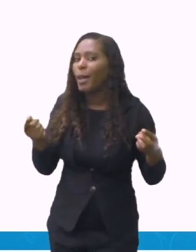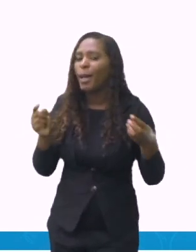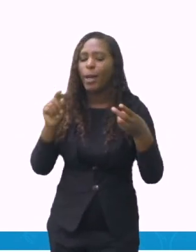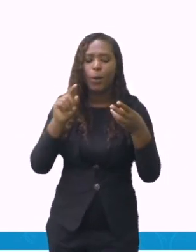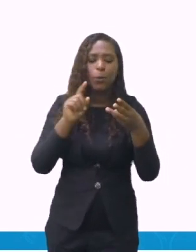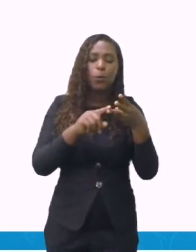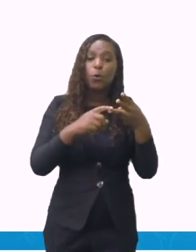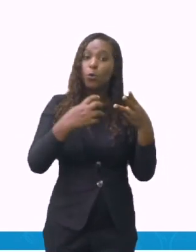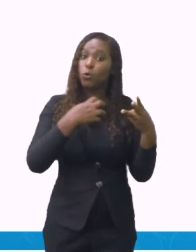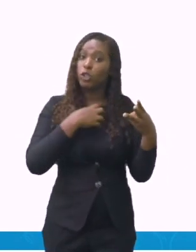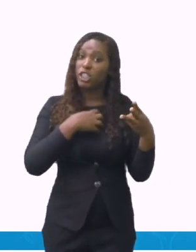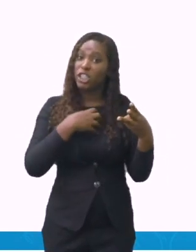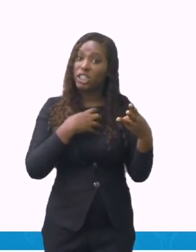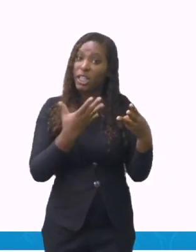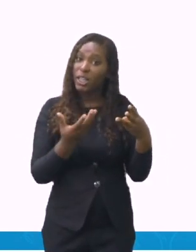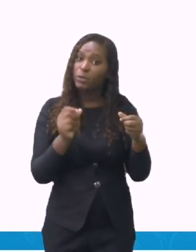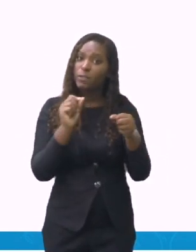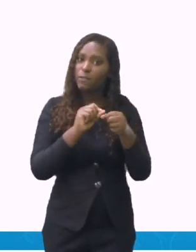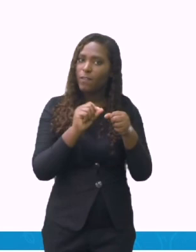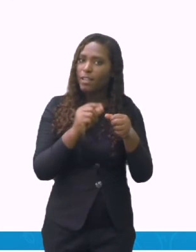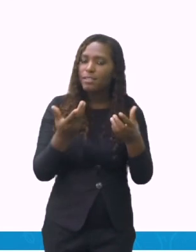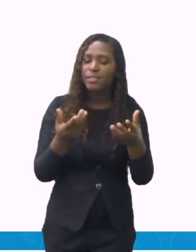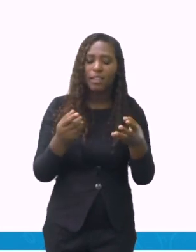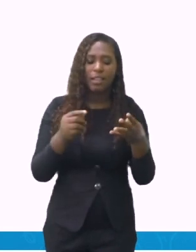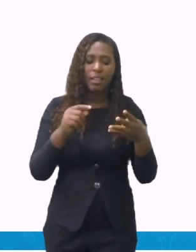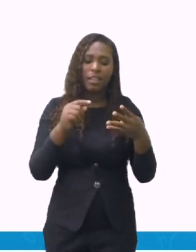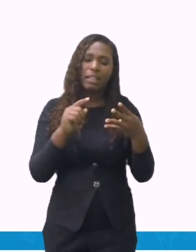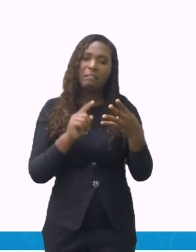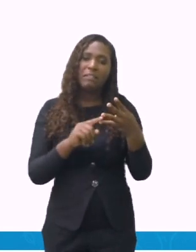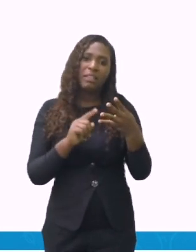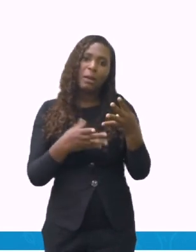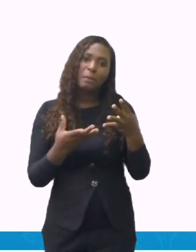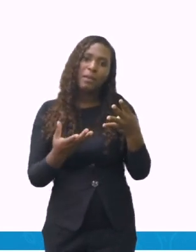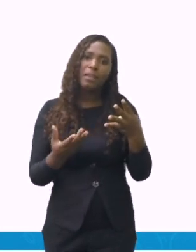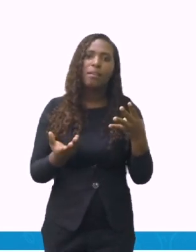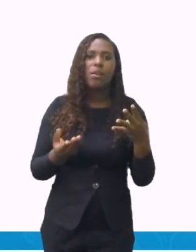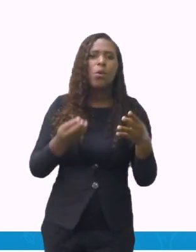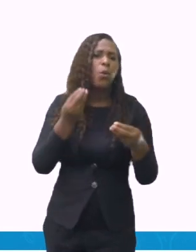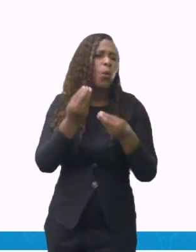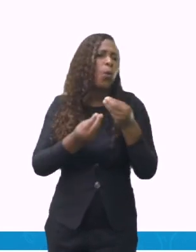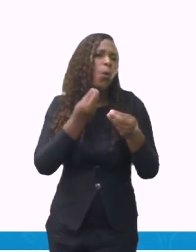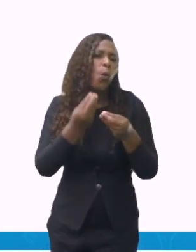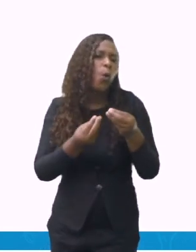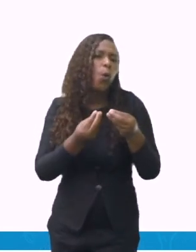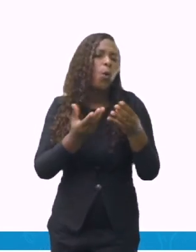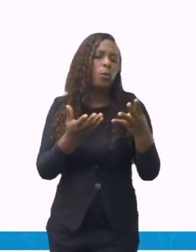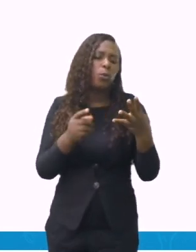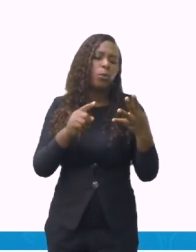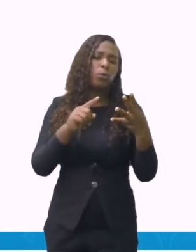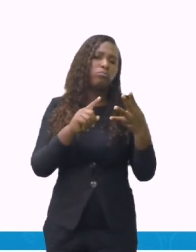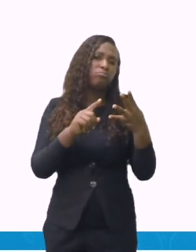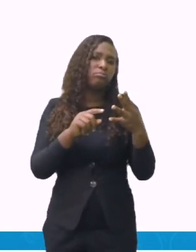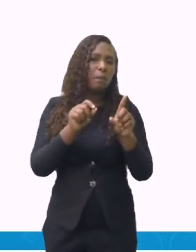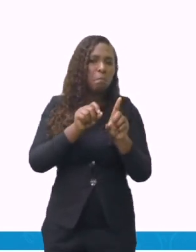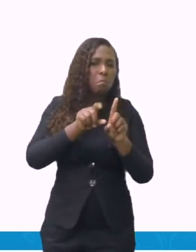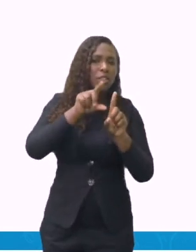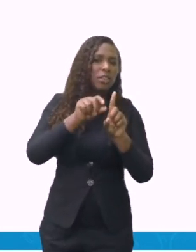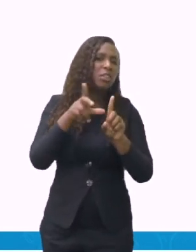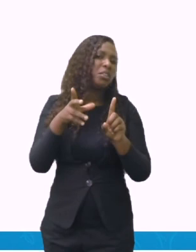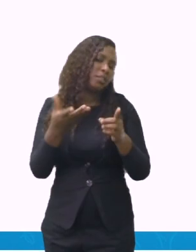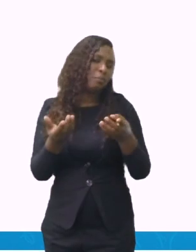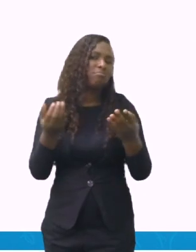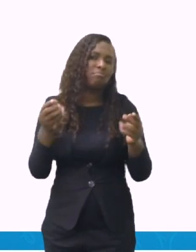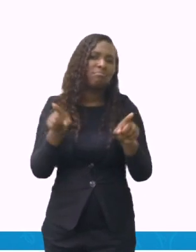devem estar, e o modo de preparo, tudo bem detalhado. Quando você acabar de escrever a sua